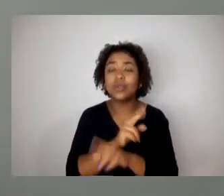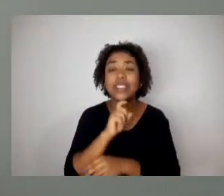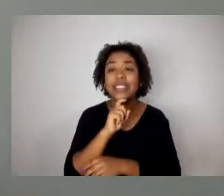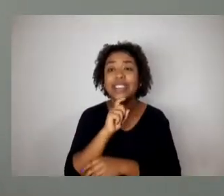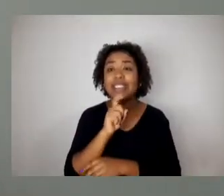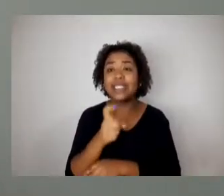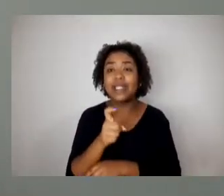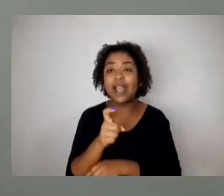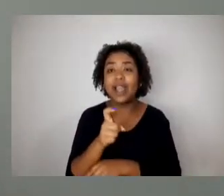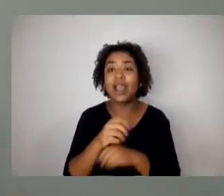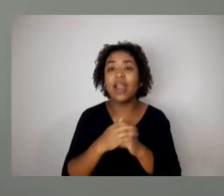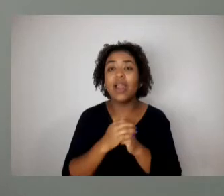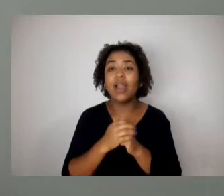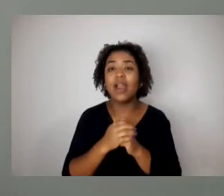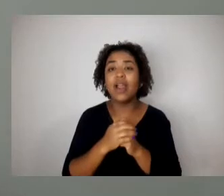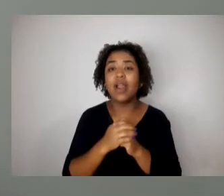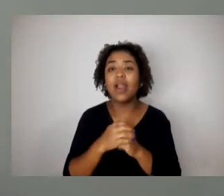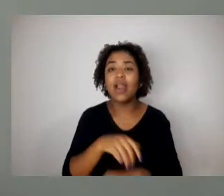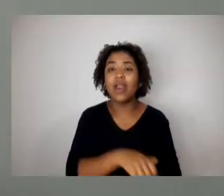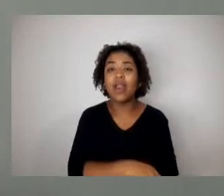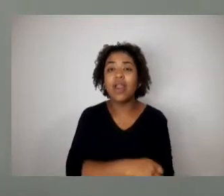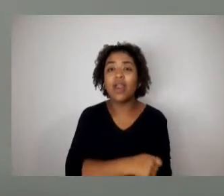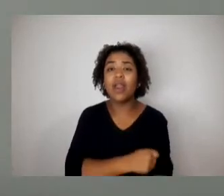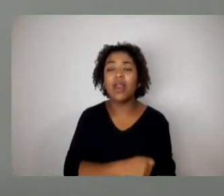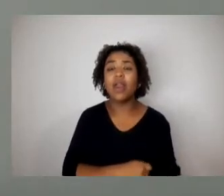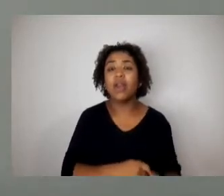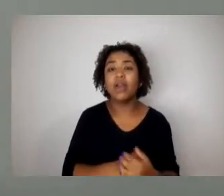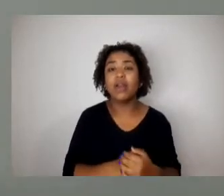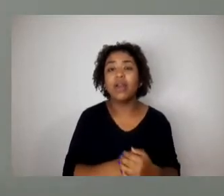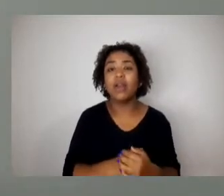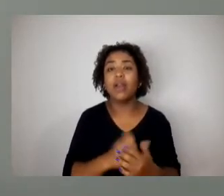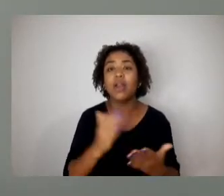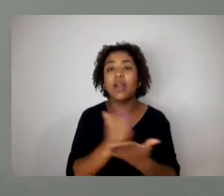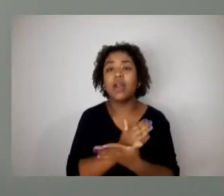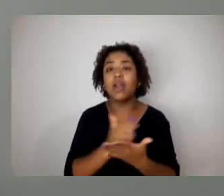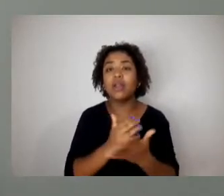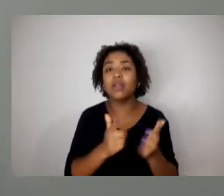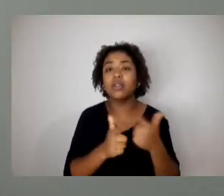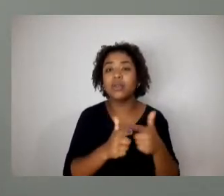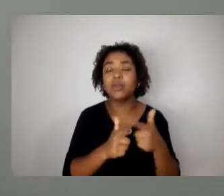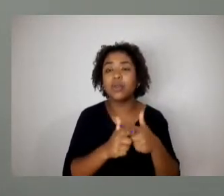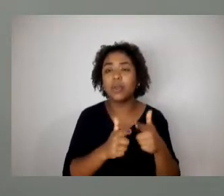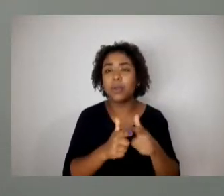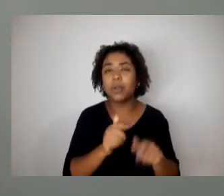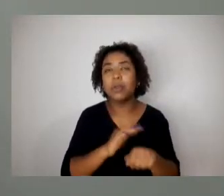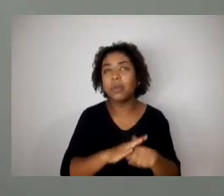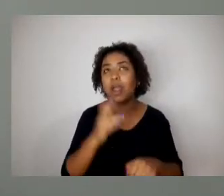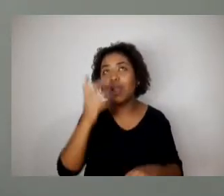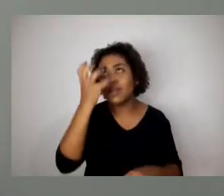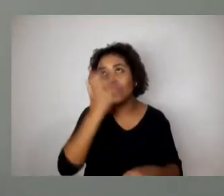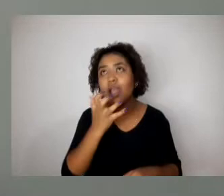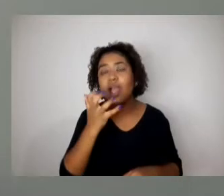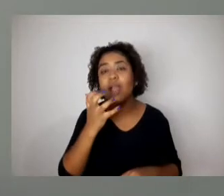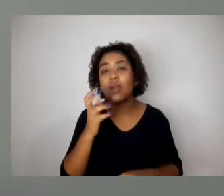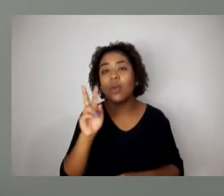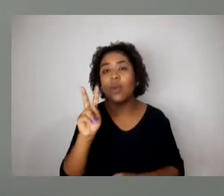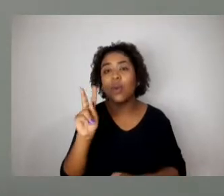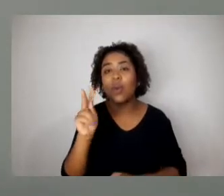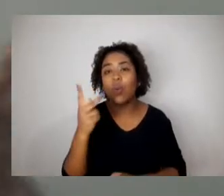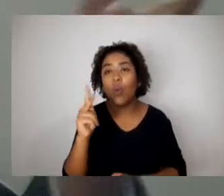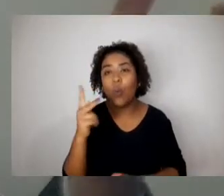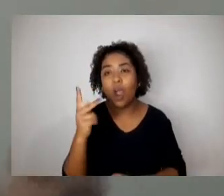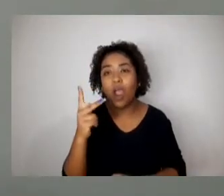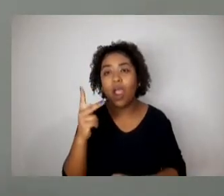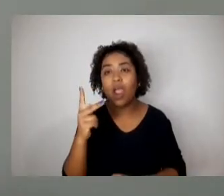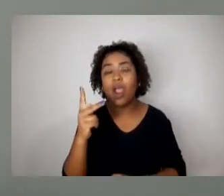é mais fácil às vezes a ter problema com hétero. com gente do mesmo não